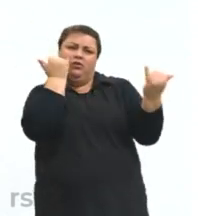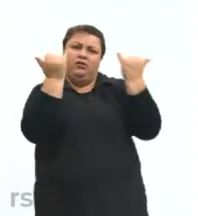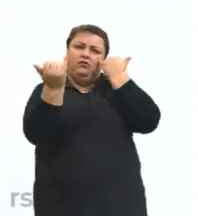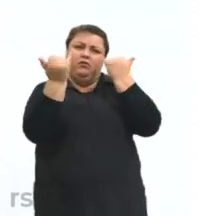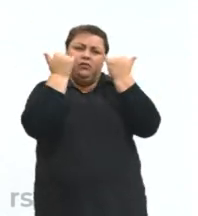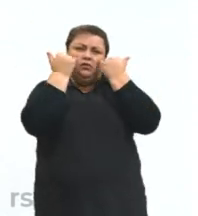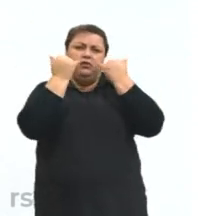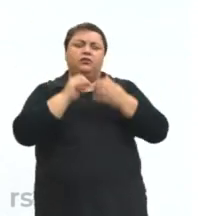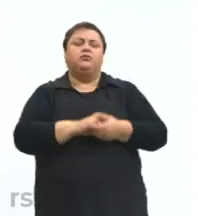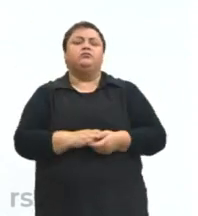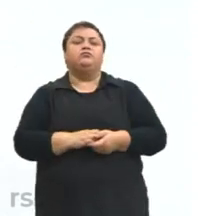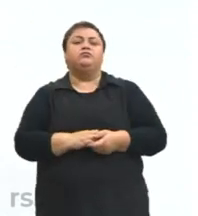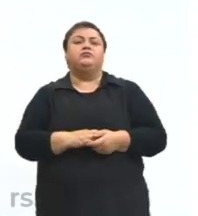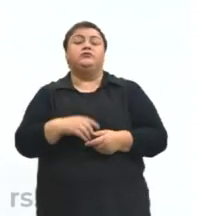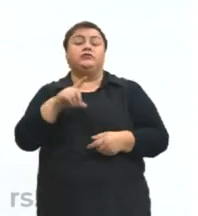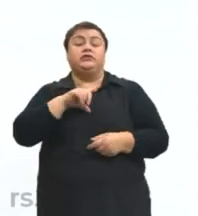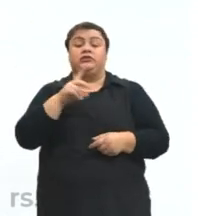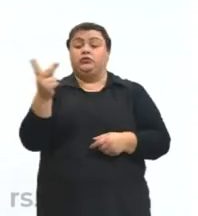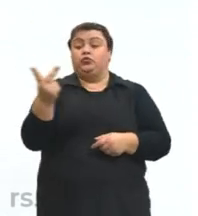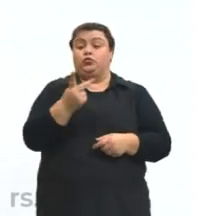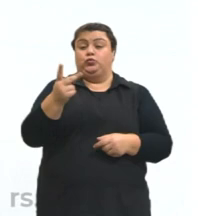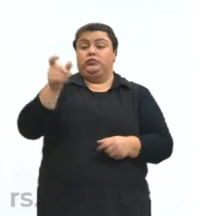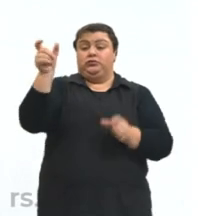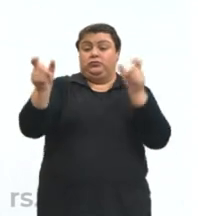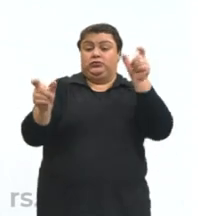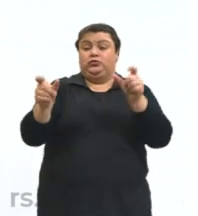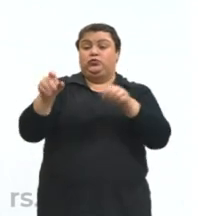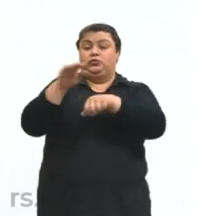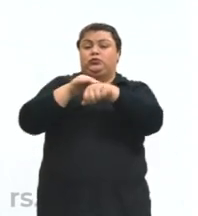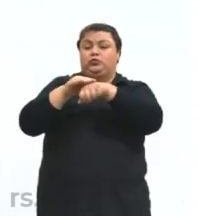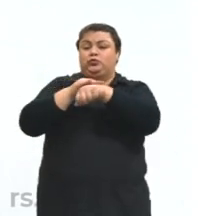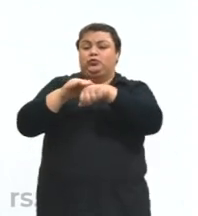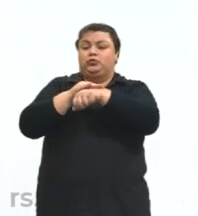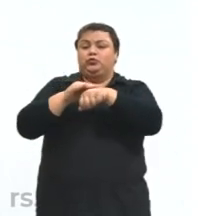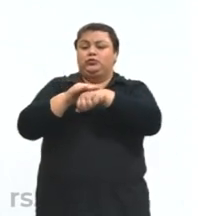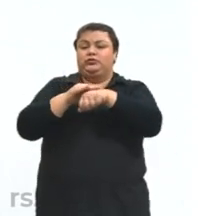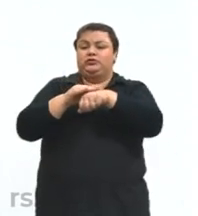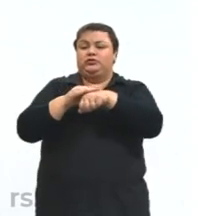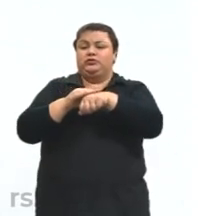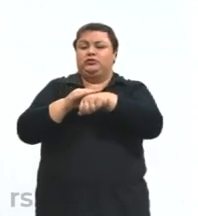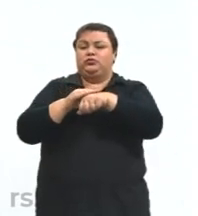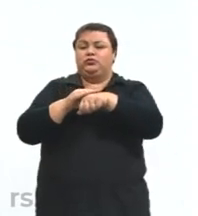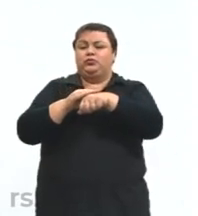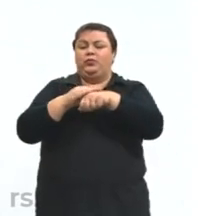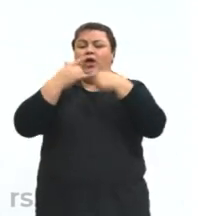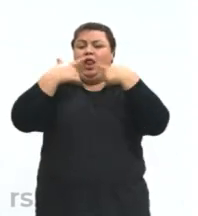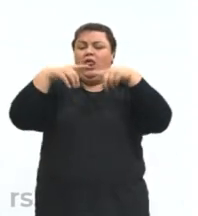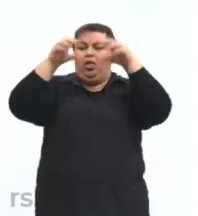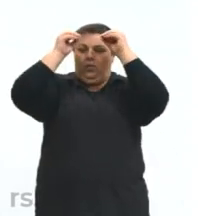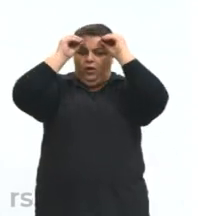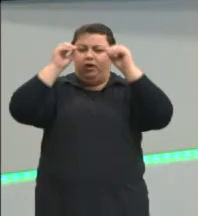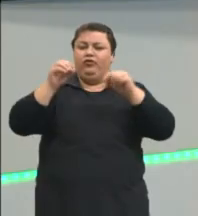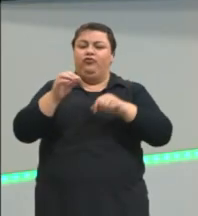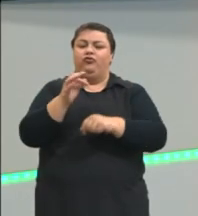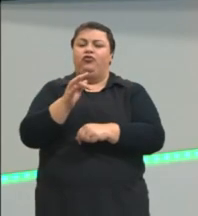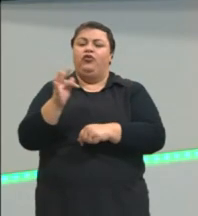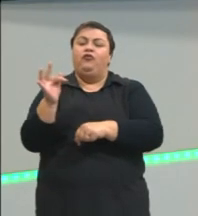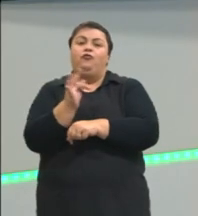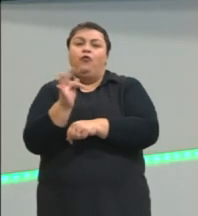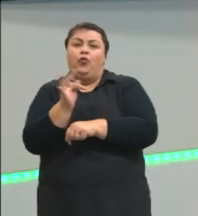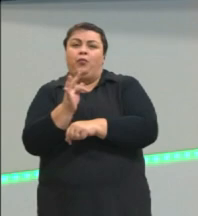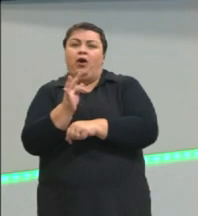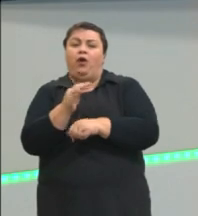tem duas pessoas usando uma linguagem bem informal, de acordo com as regras gramaticais.